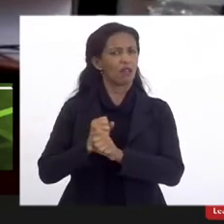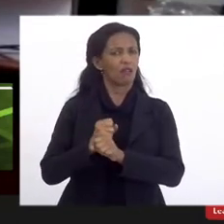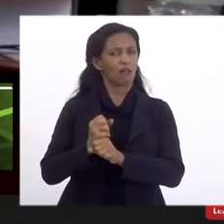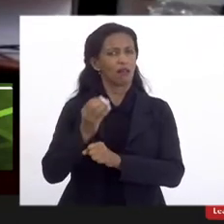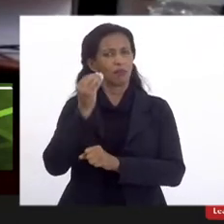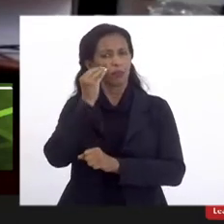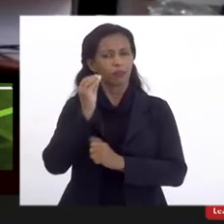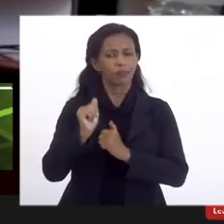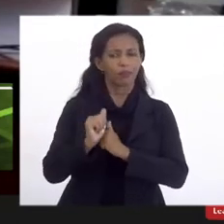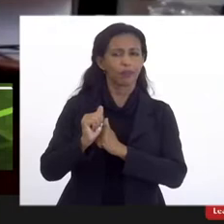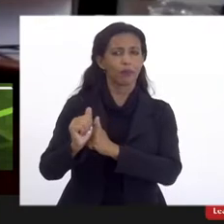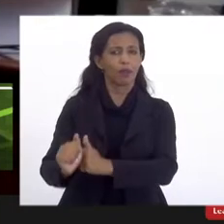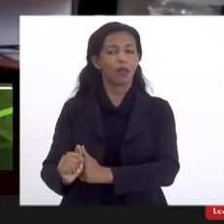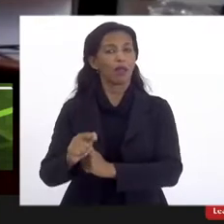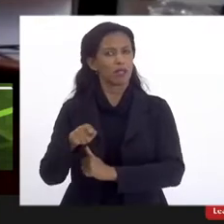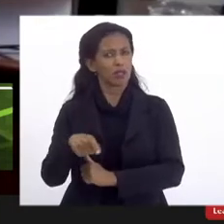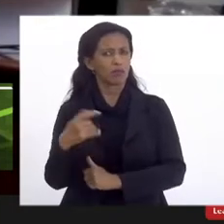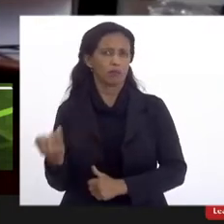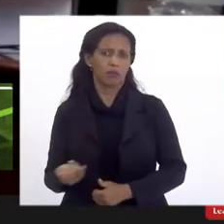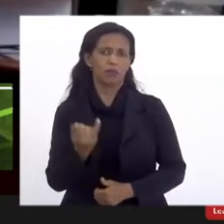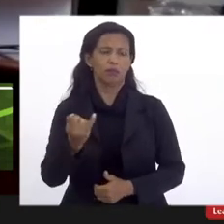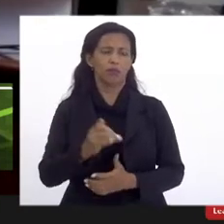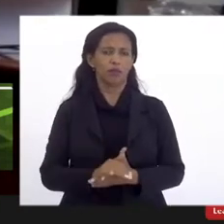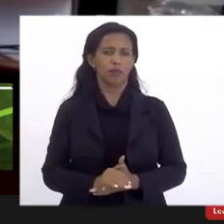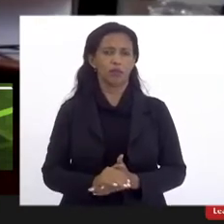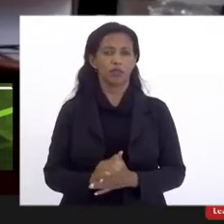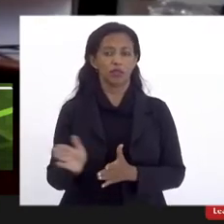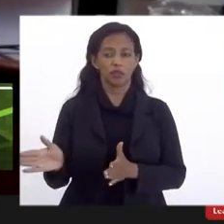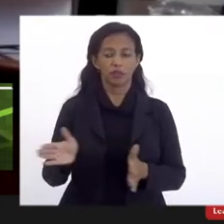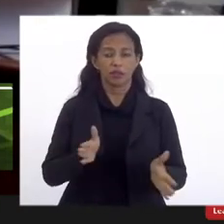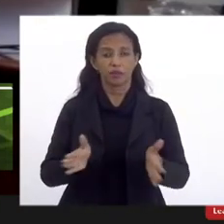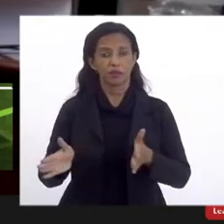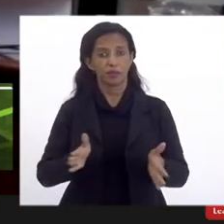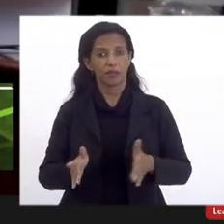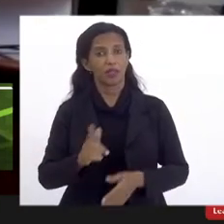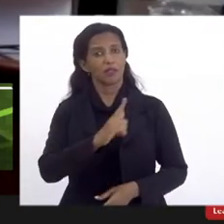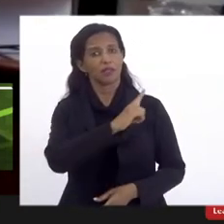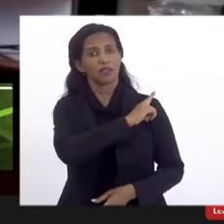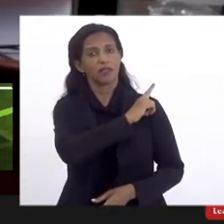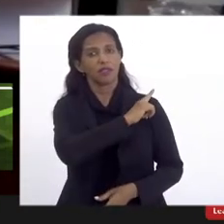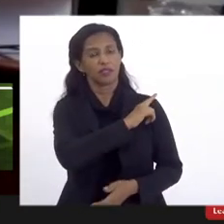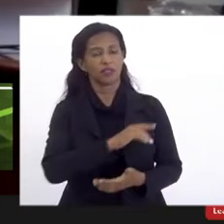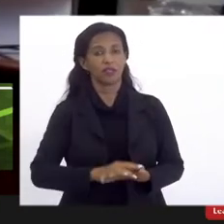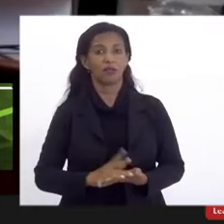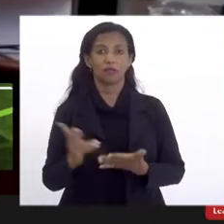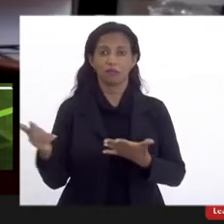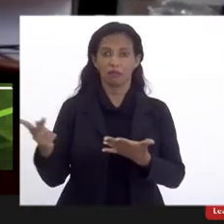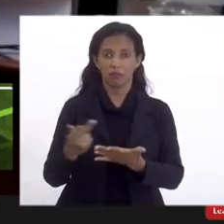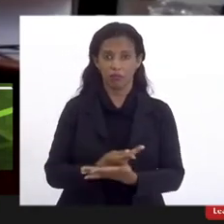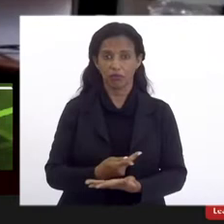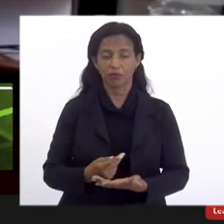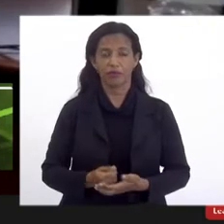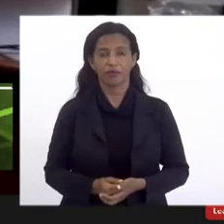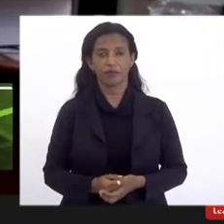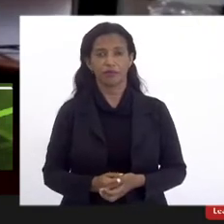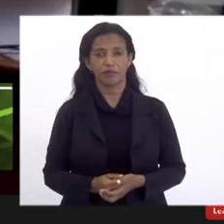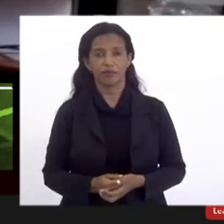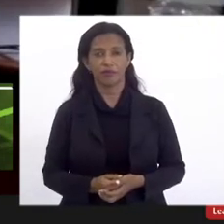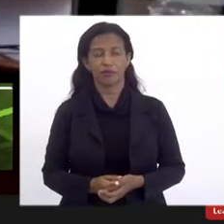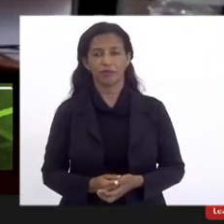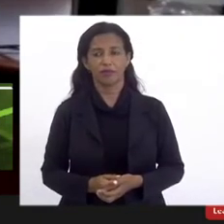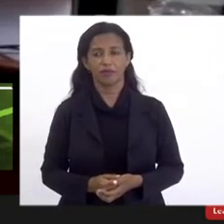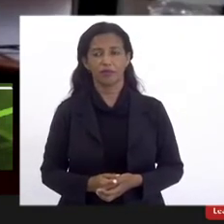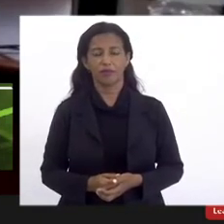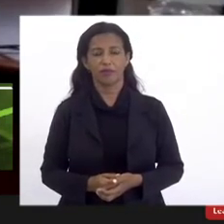isso também é relevante e seja durante essa gestão que isso ocorra e é